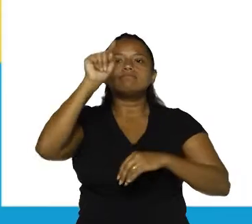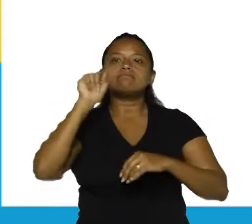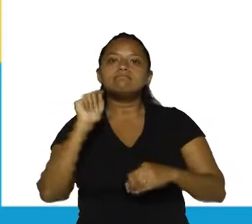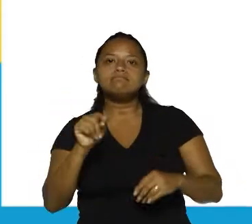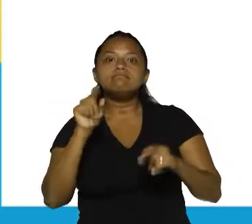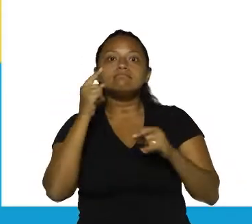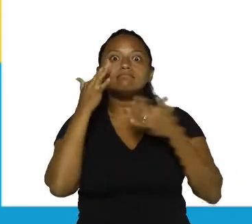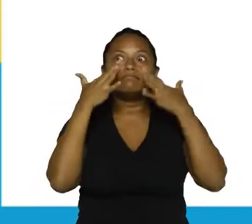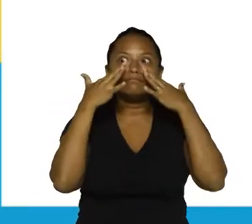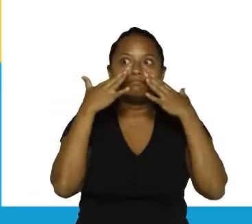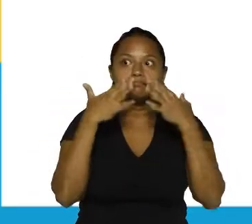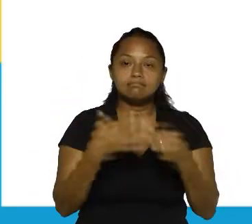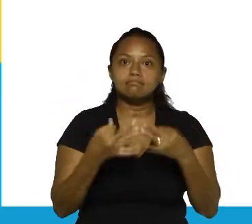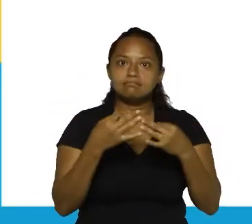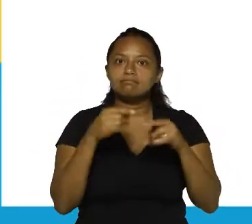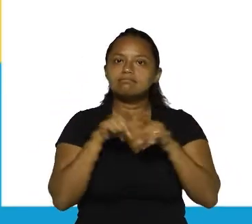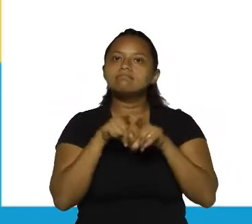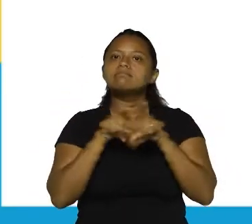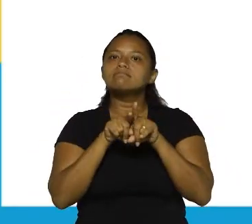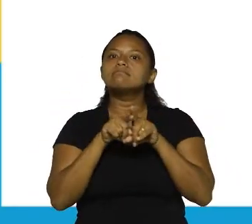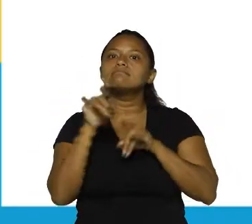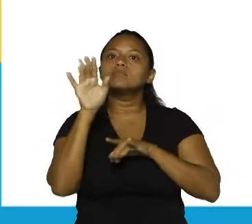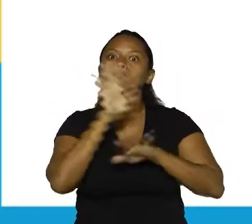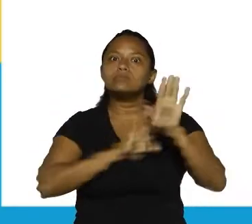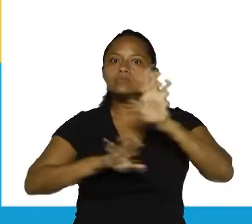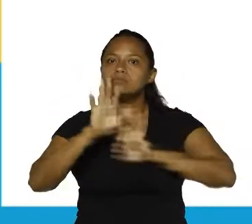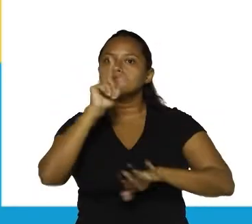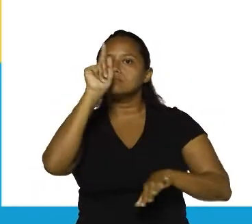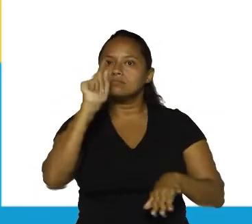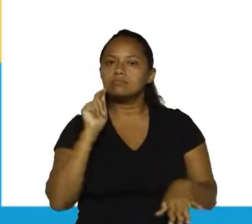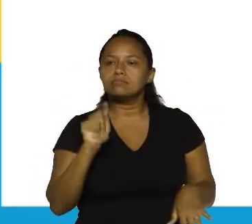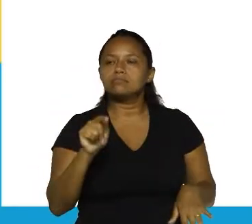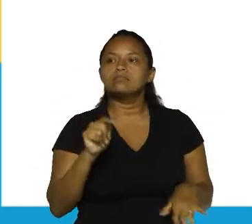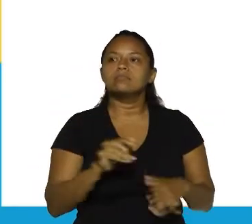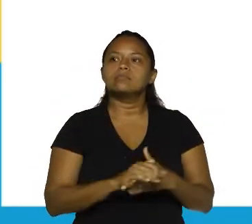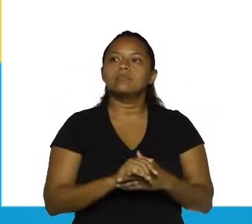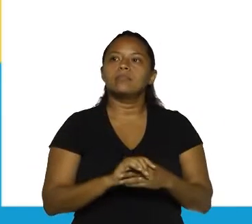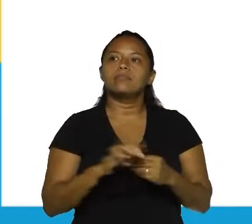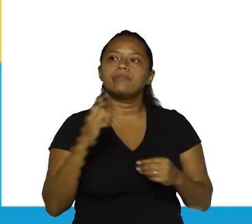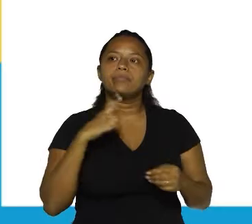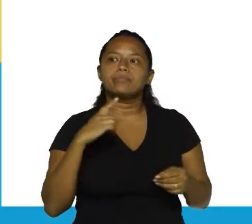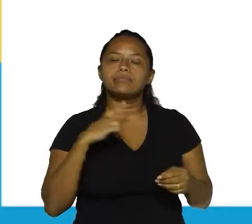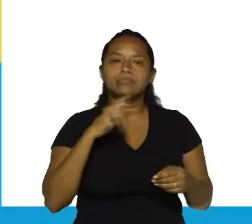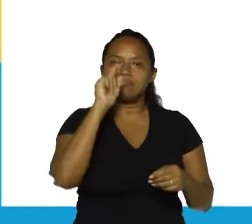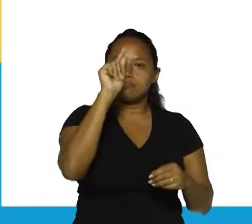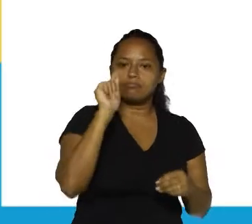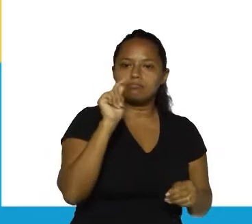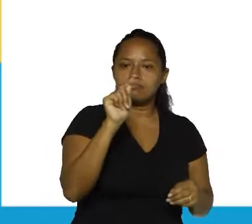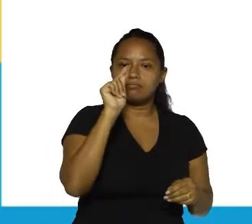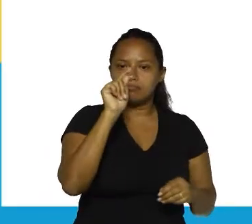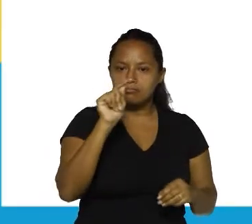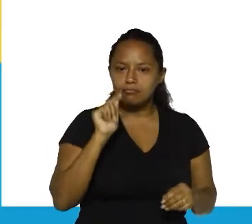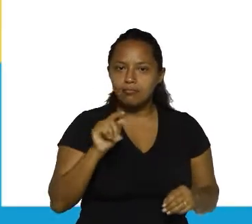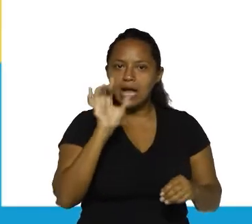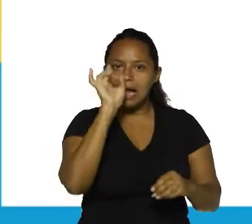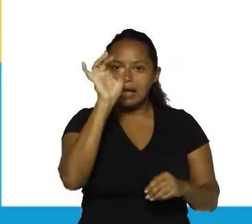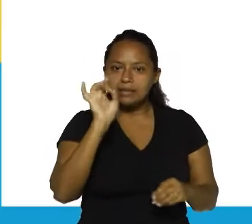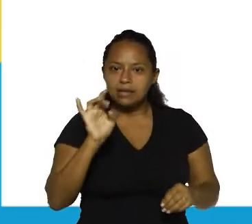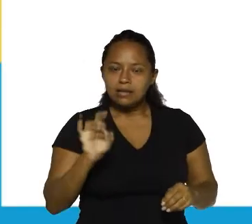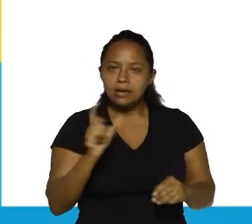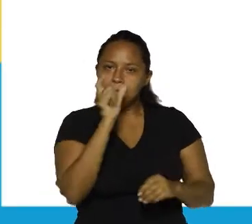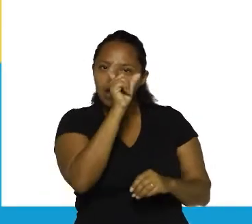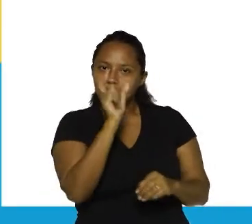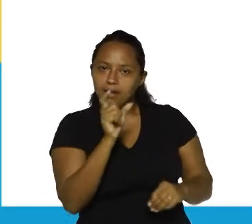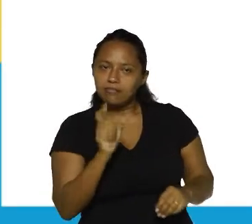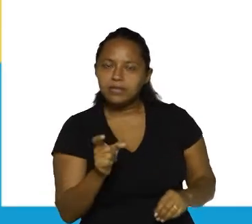a atenção também, que vai ser do mesmo tipo de cuidado, ok? Vejam que a gente tem aqui um ponto de exclamação finalizando cada uma